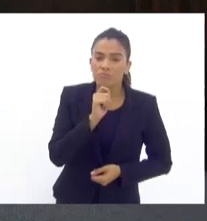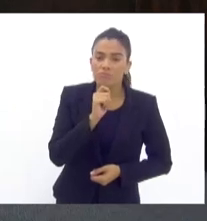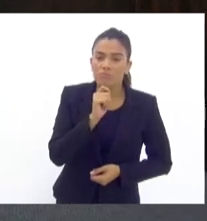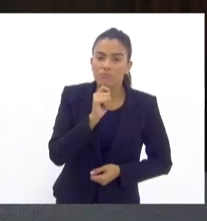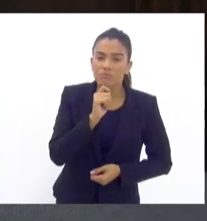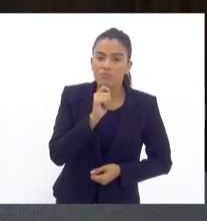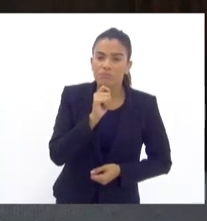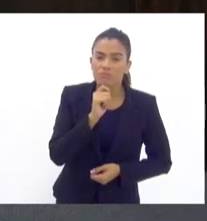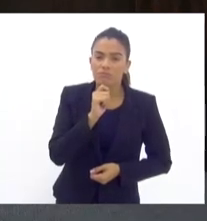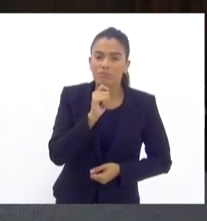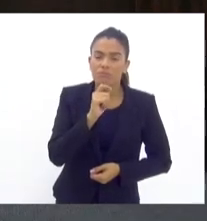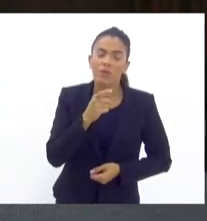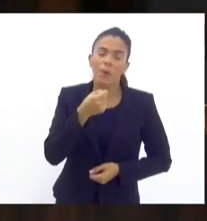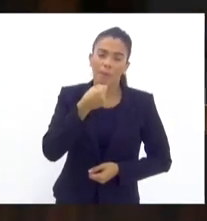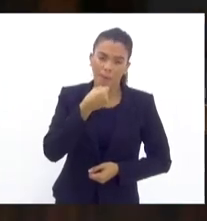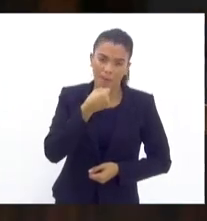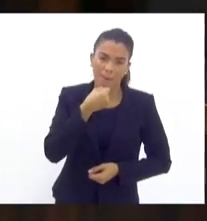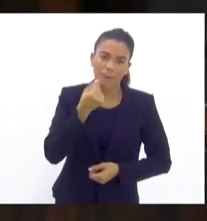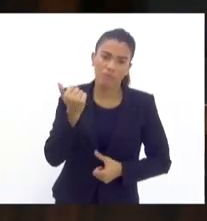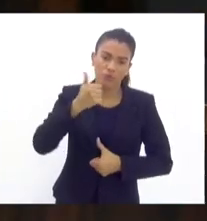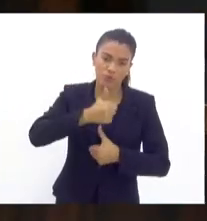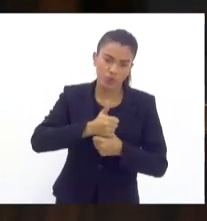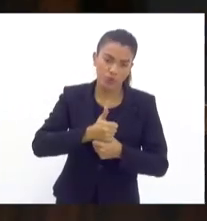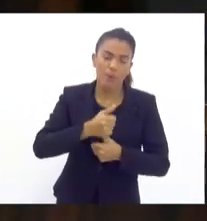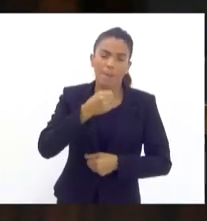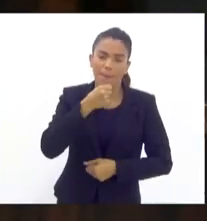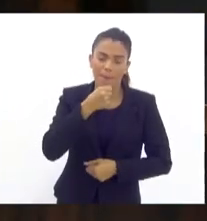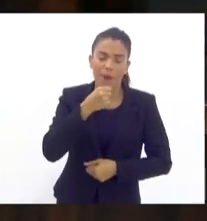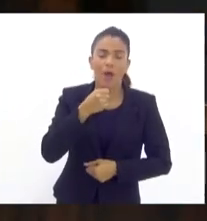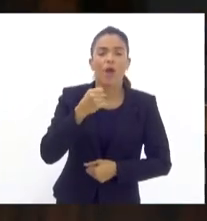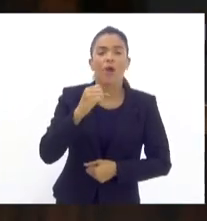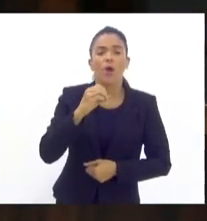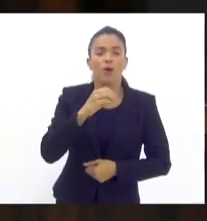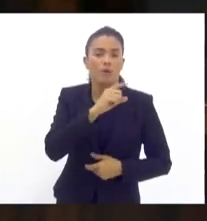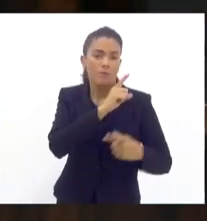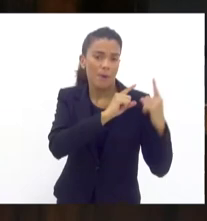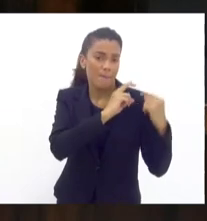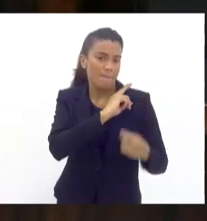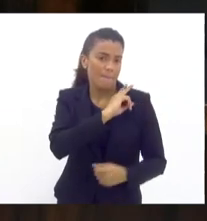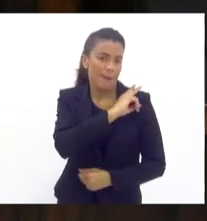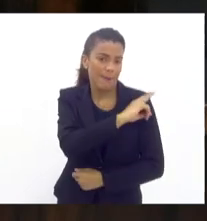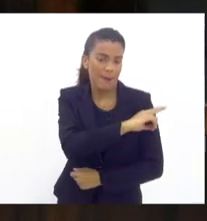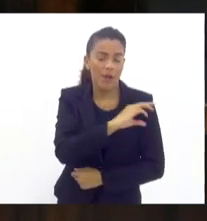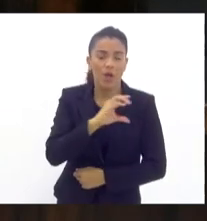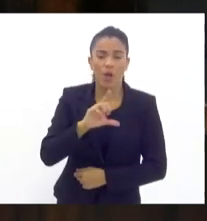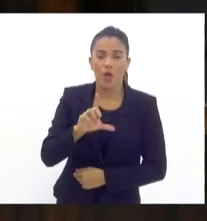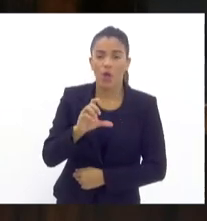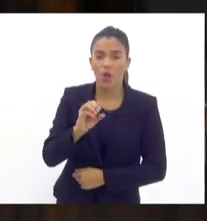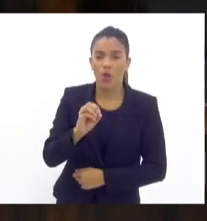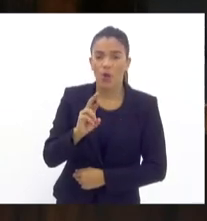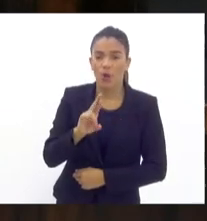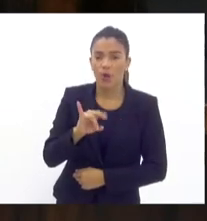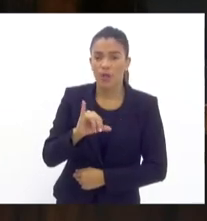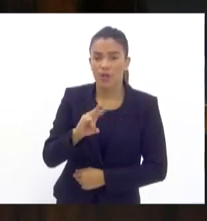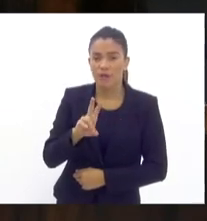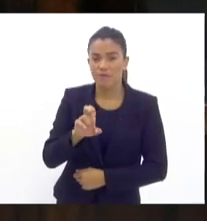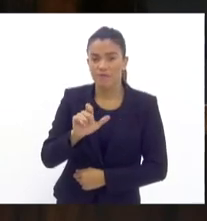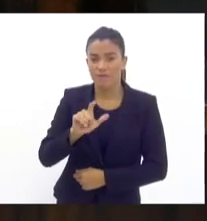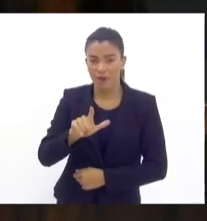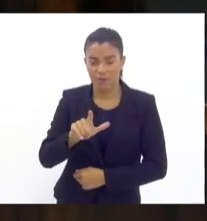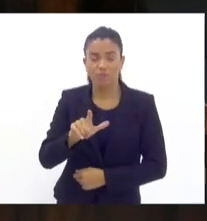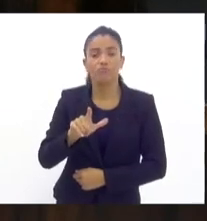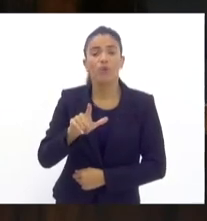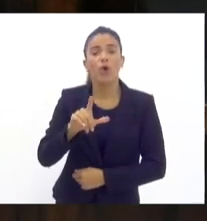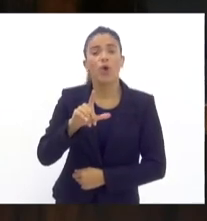Então, passo a palavra para o Coronel Luiz Carlos Luiz Luiz Comandante do 16º Batalhão da Polícia Militar.